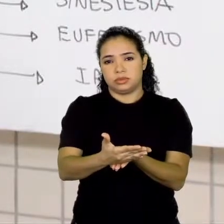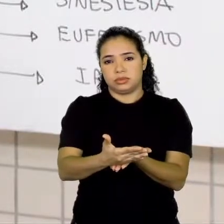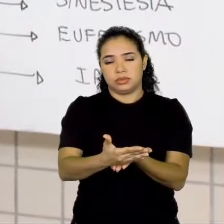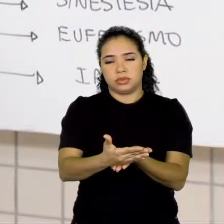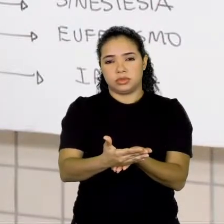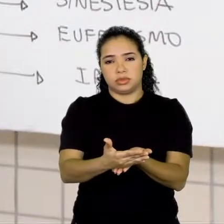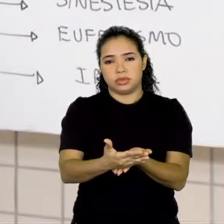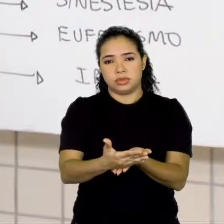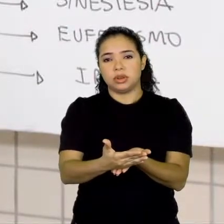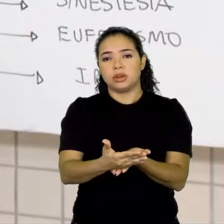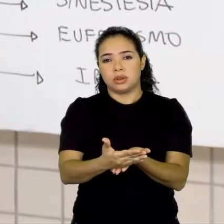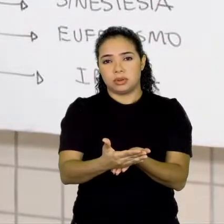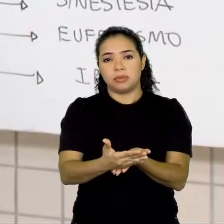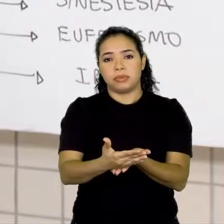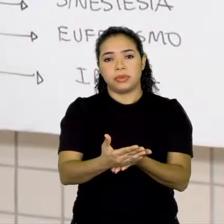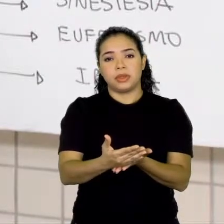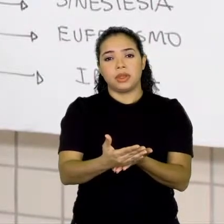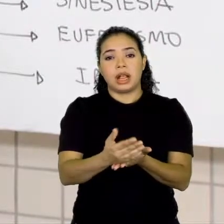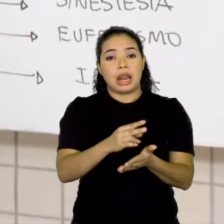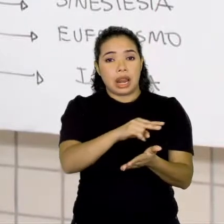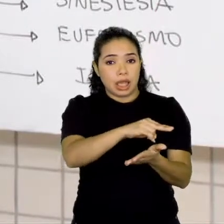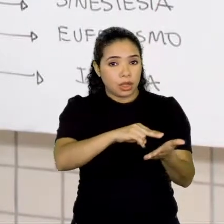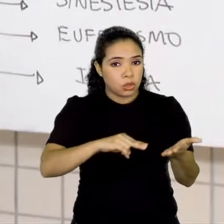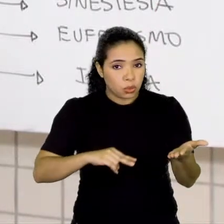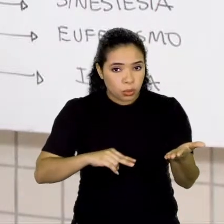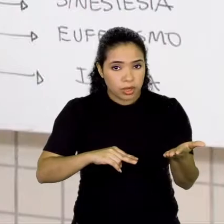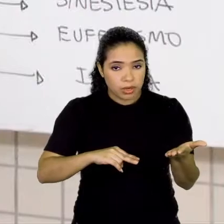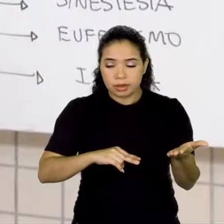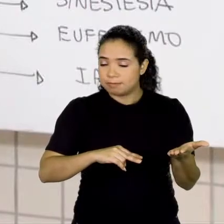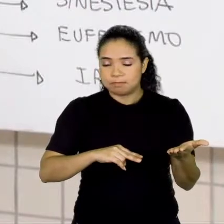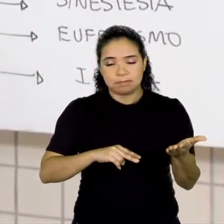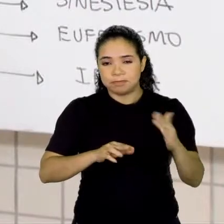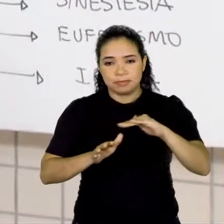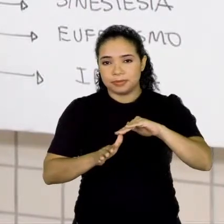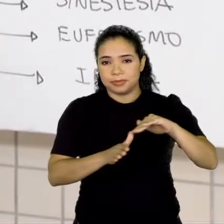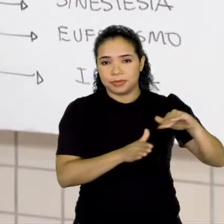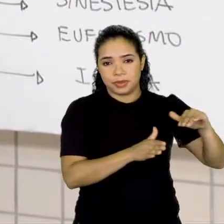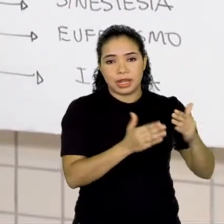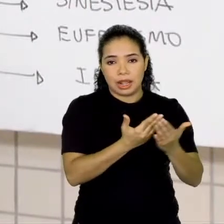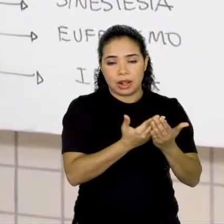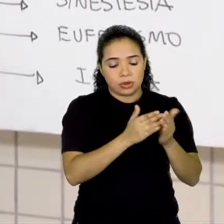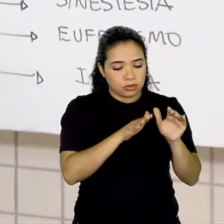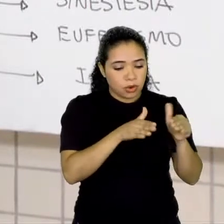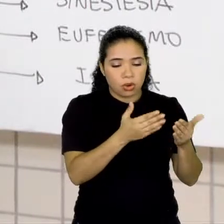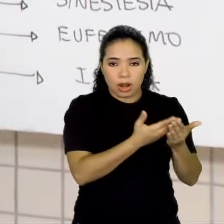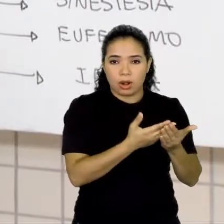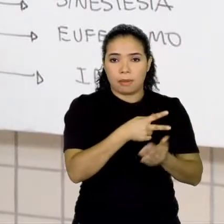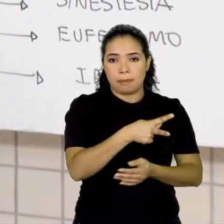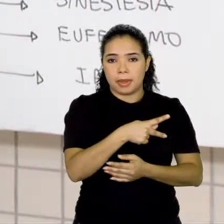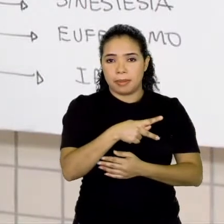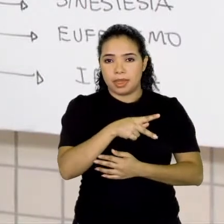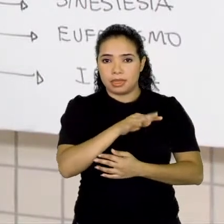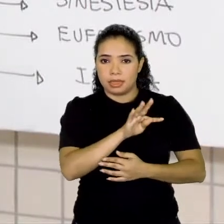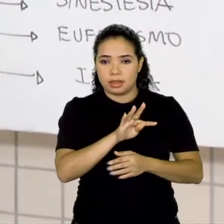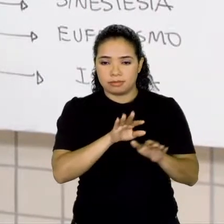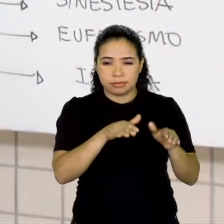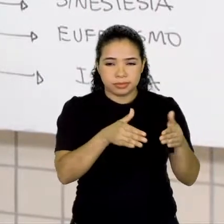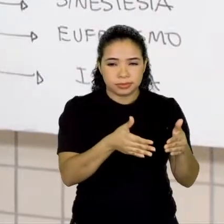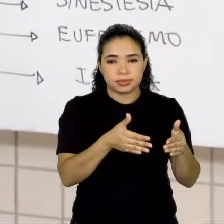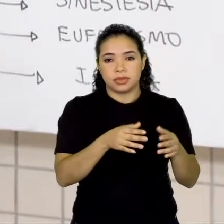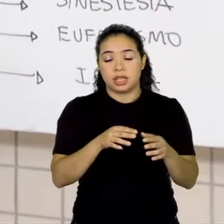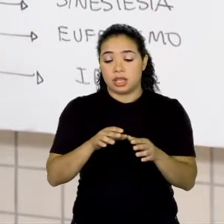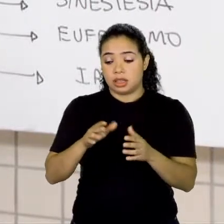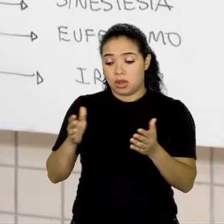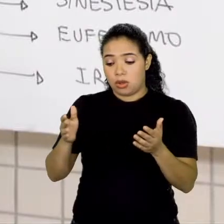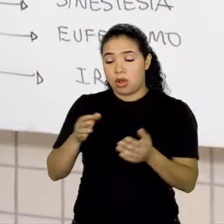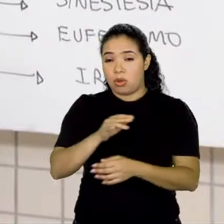interpretação, porque nós vamos deixar isso para a aula de PPT, até porque no bloco de estudo que vocês têm lá é o conto